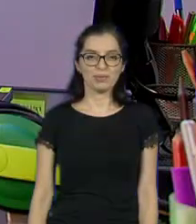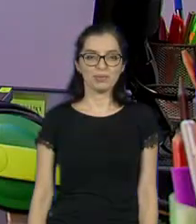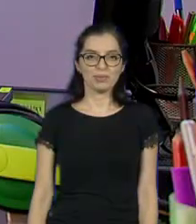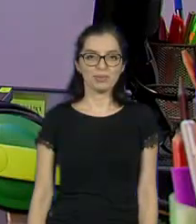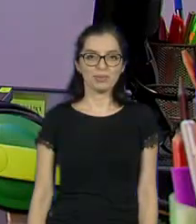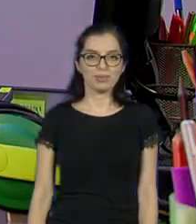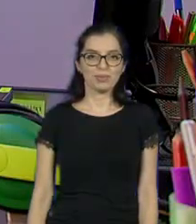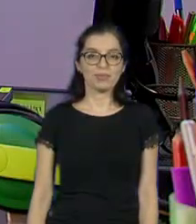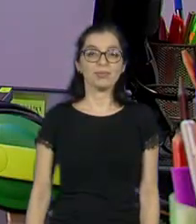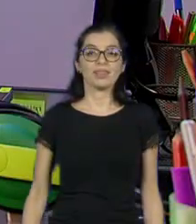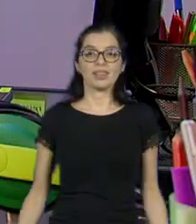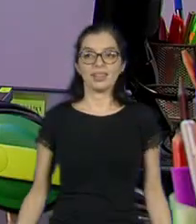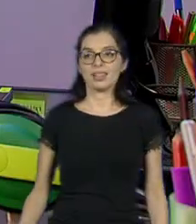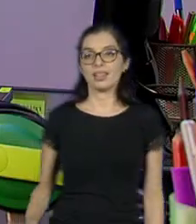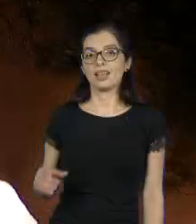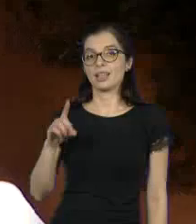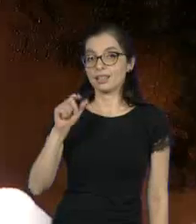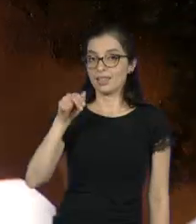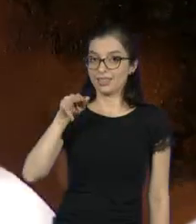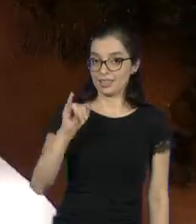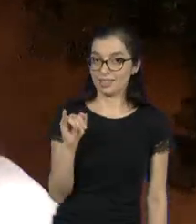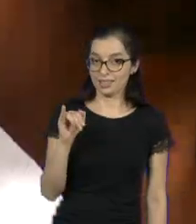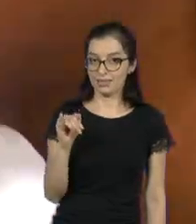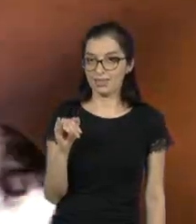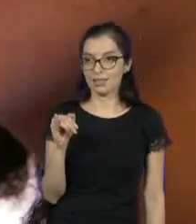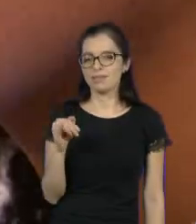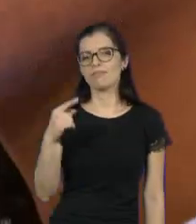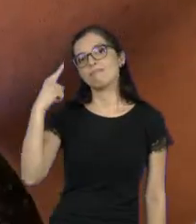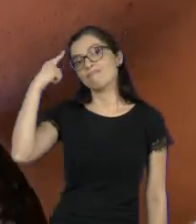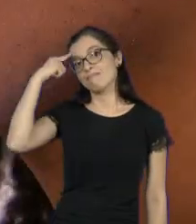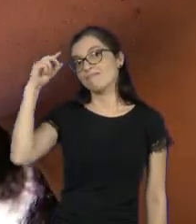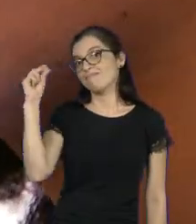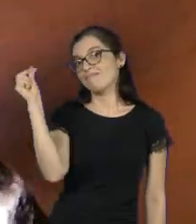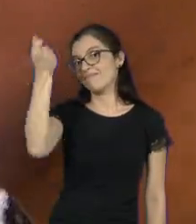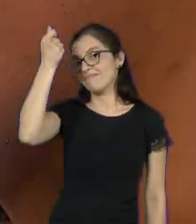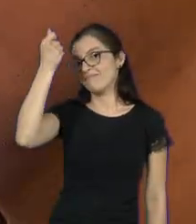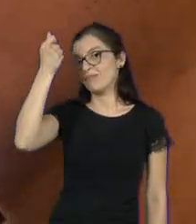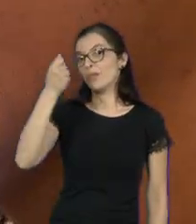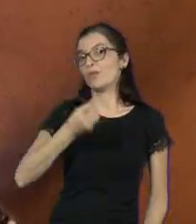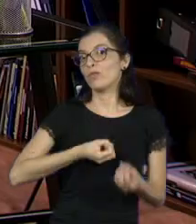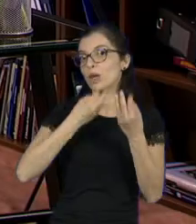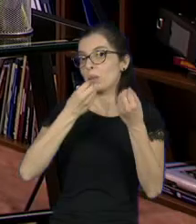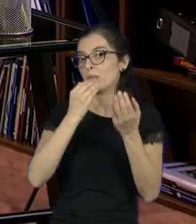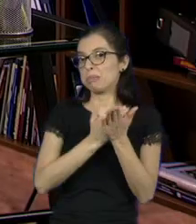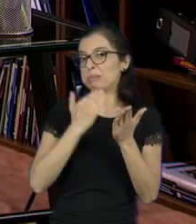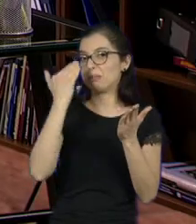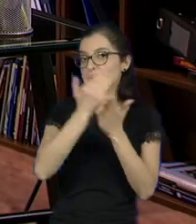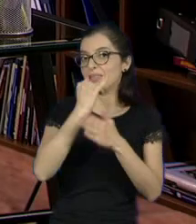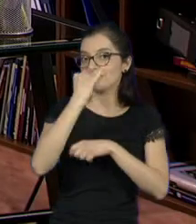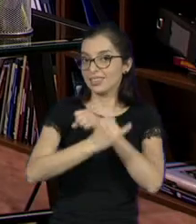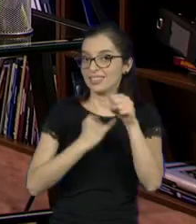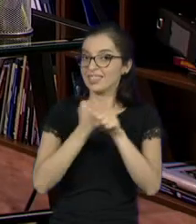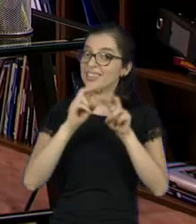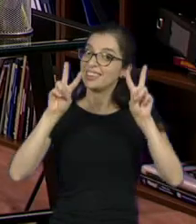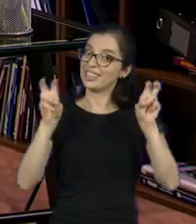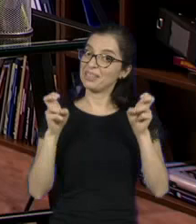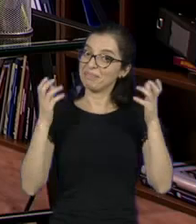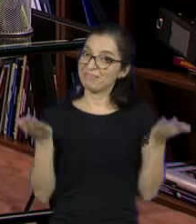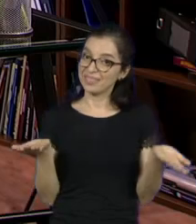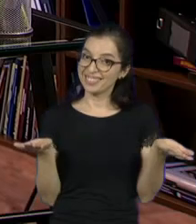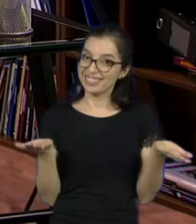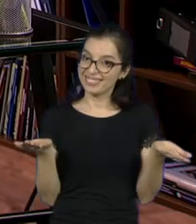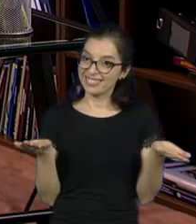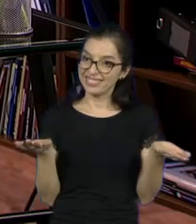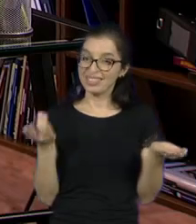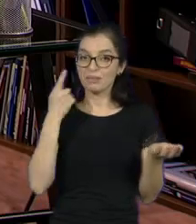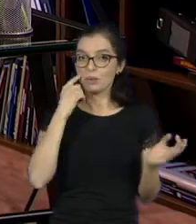Dani, sua ideia foi muito boa. Eu vou escrever sobre excesso de informação na internet. Eu achei uma fonte quente. Tá vendo